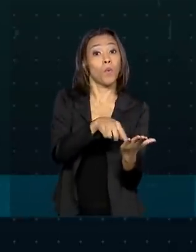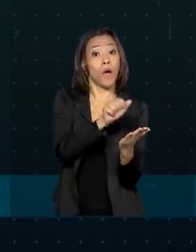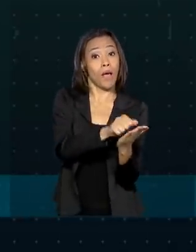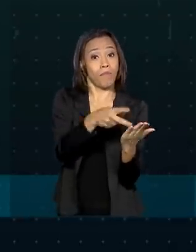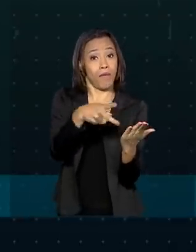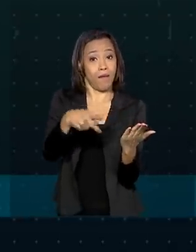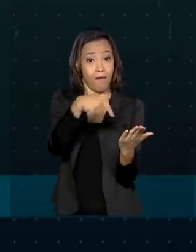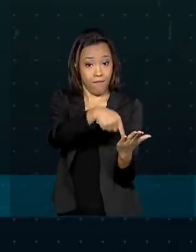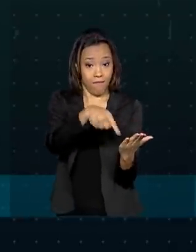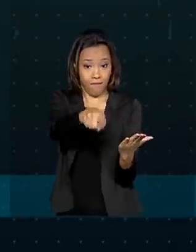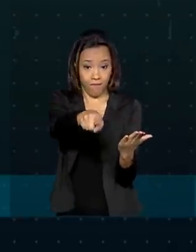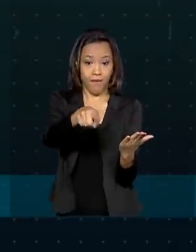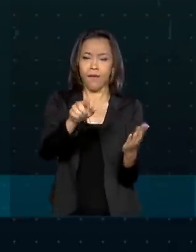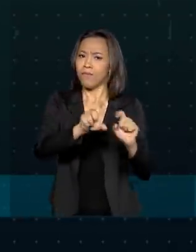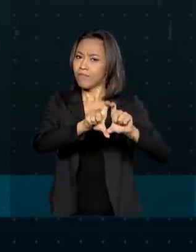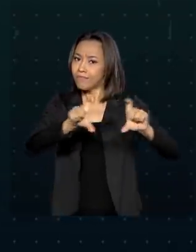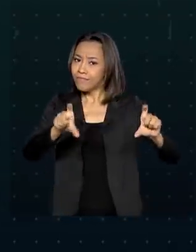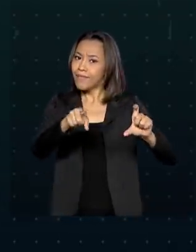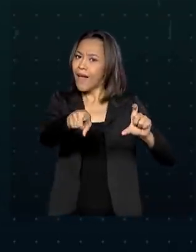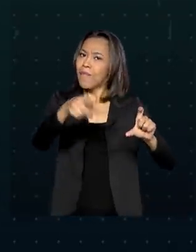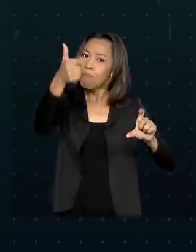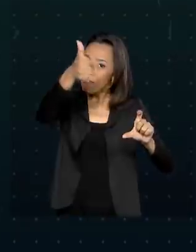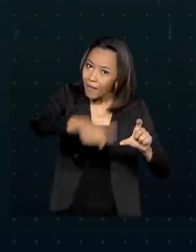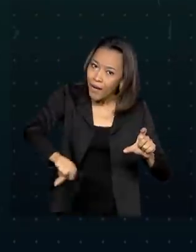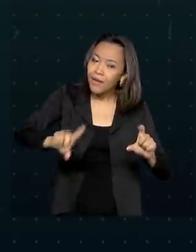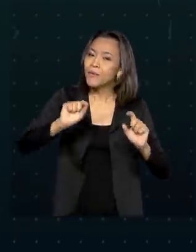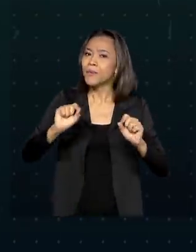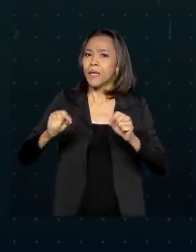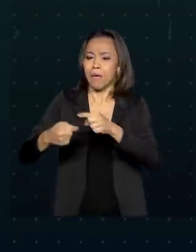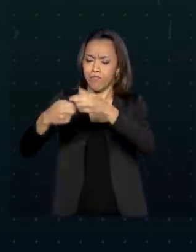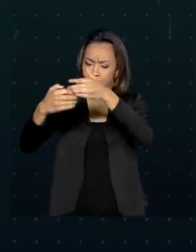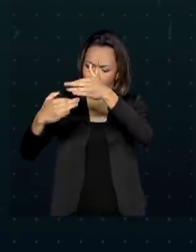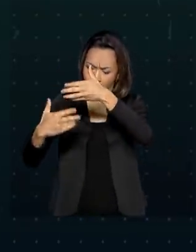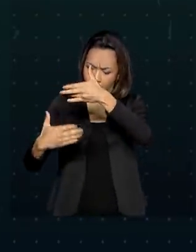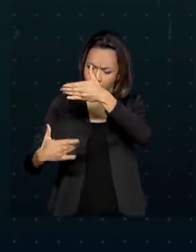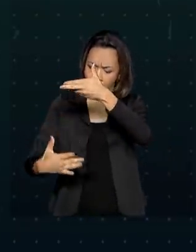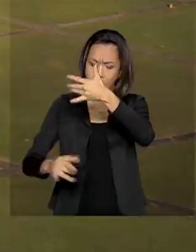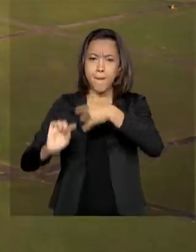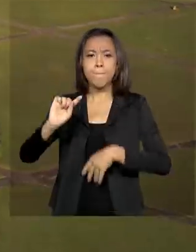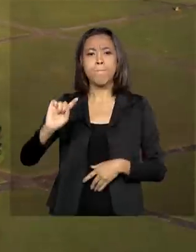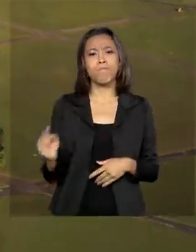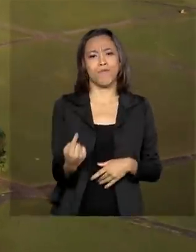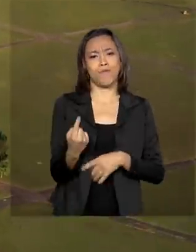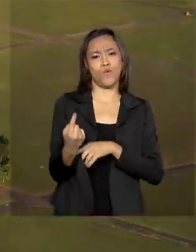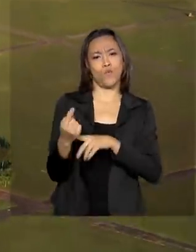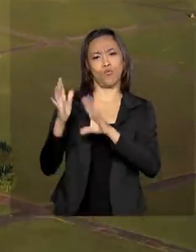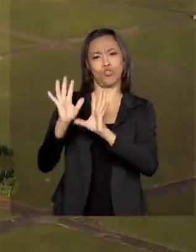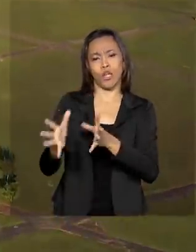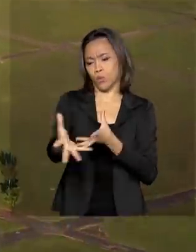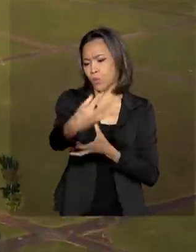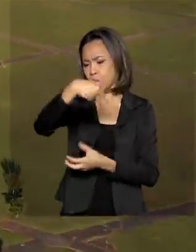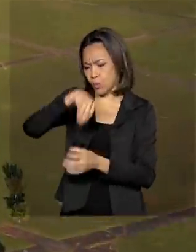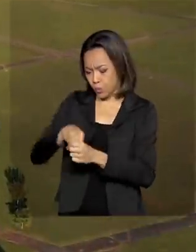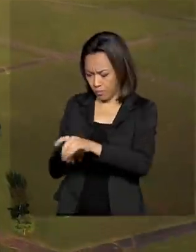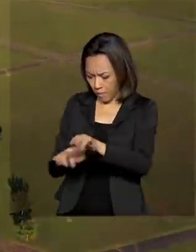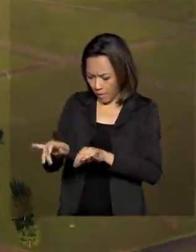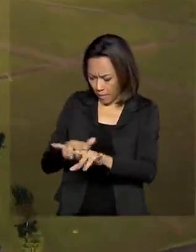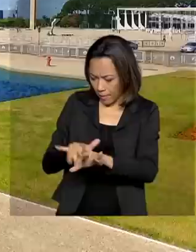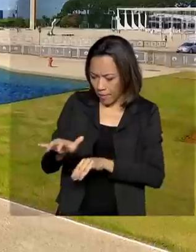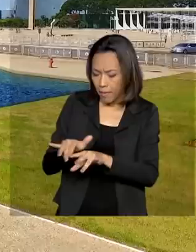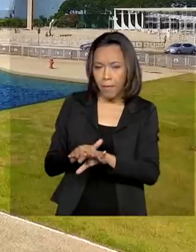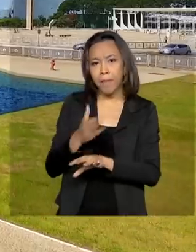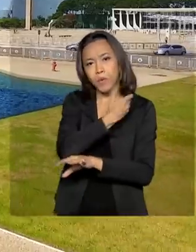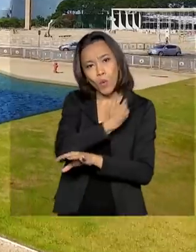INSS é apenas mais um dos mil serviços públicos já digitalizados pelo governo